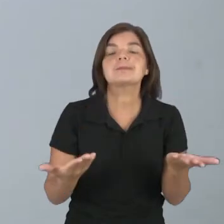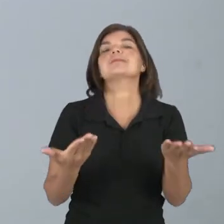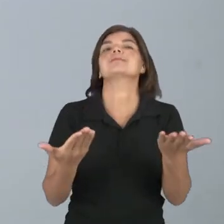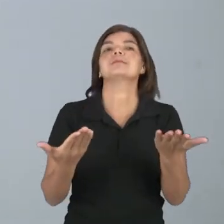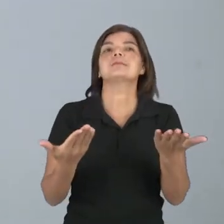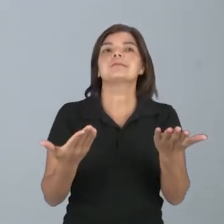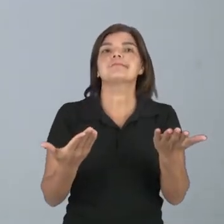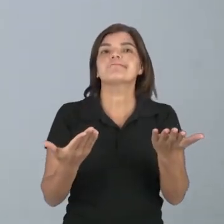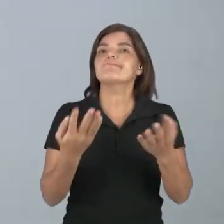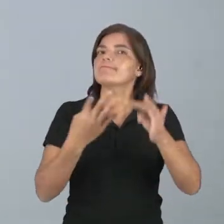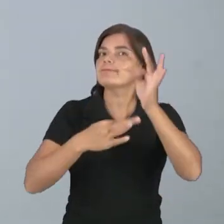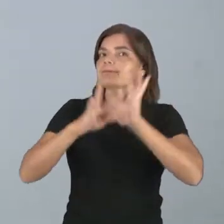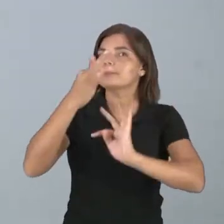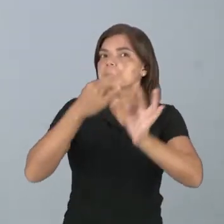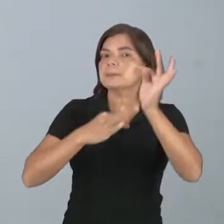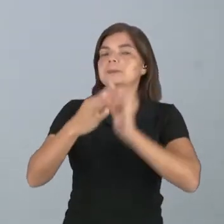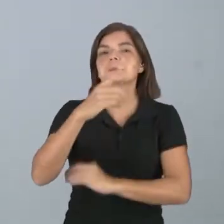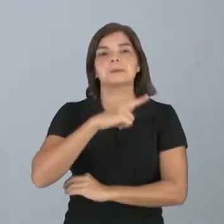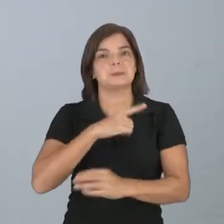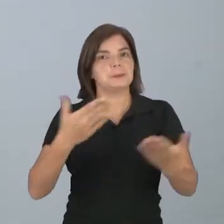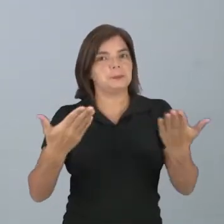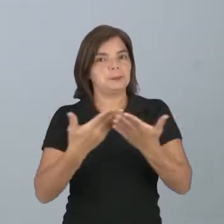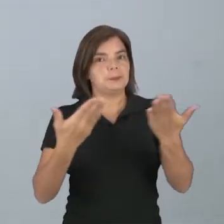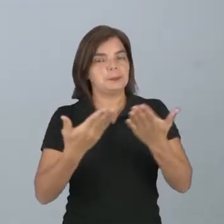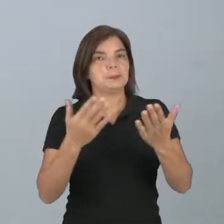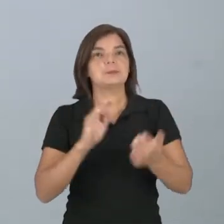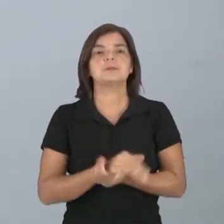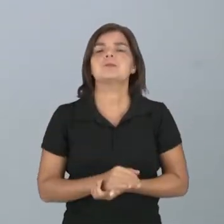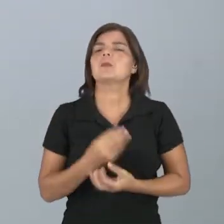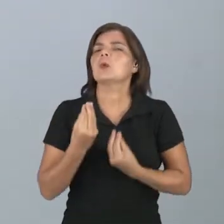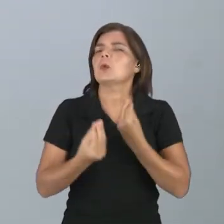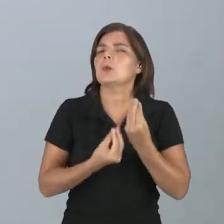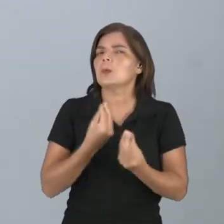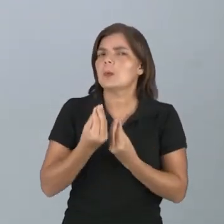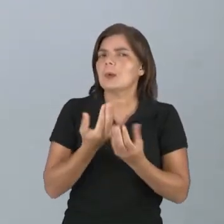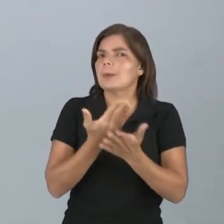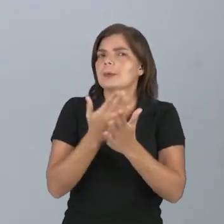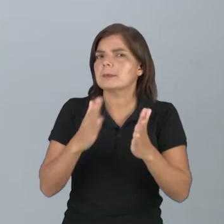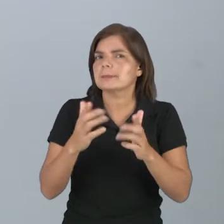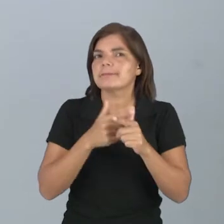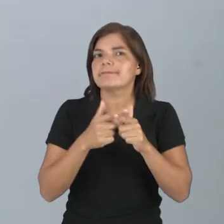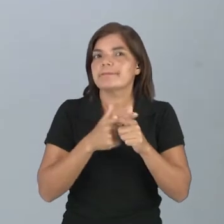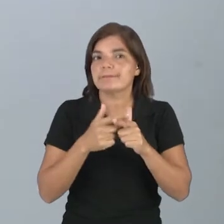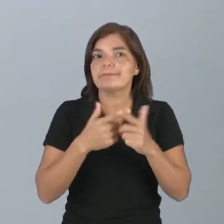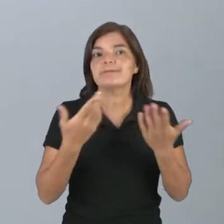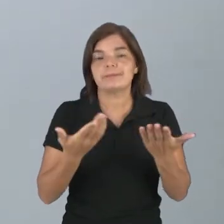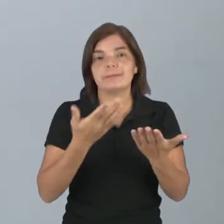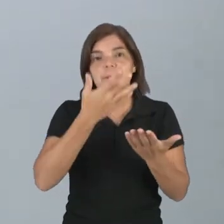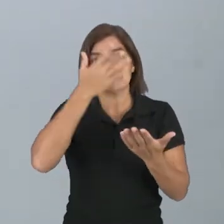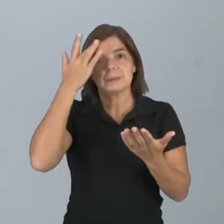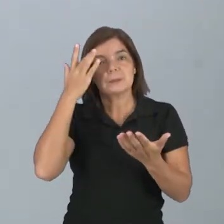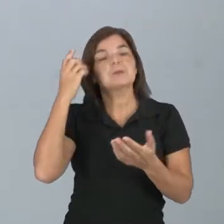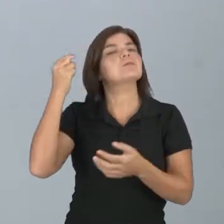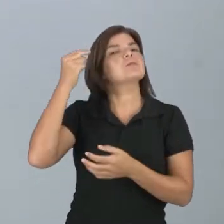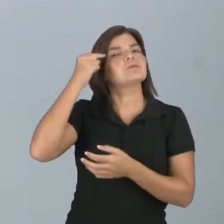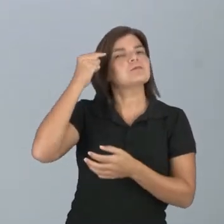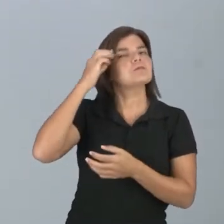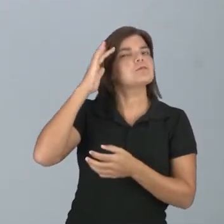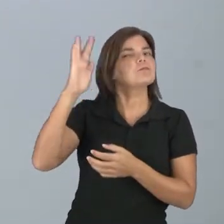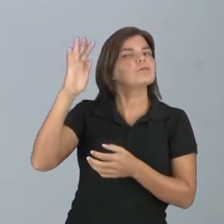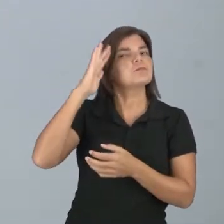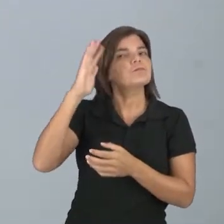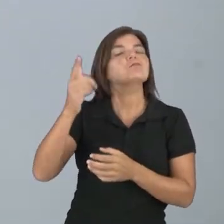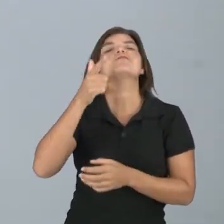umas tecnologias que temos hoje. Como superar um problema e isso fez com que aqueles pensantes realmente